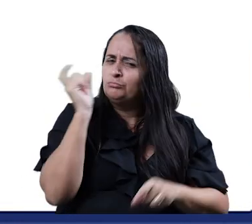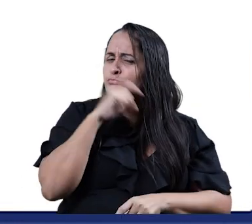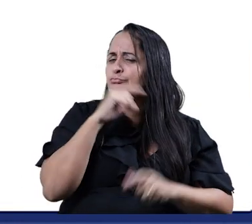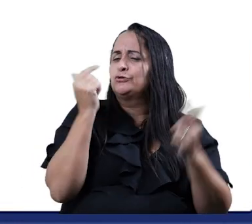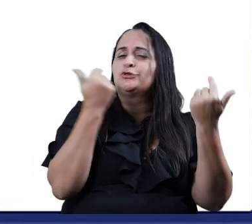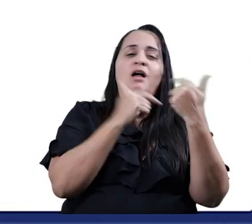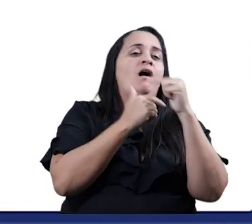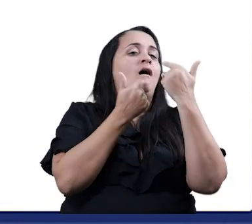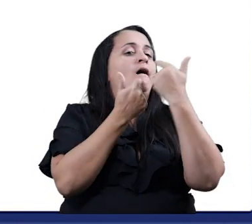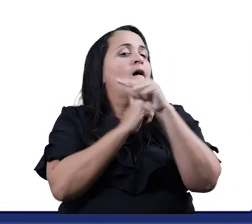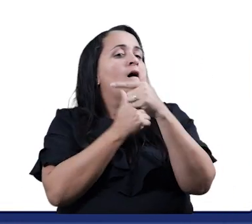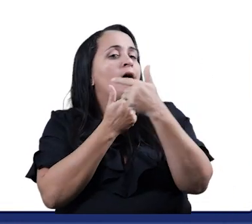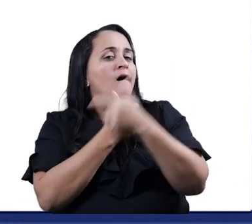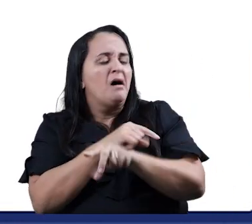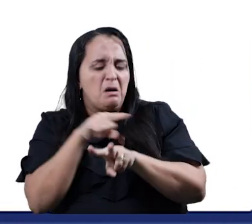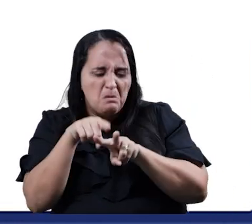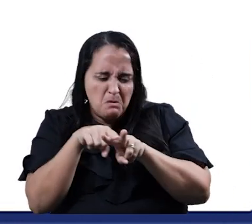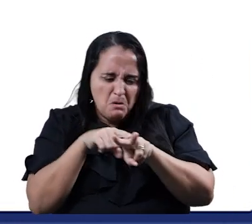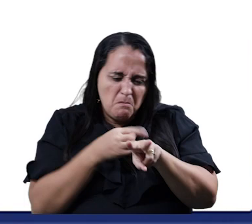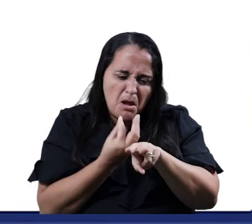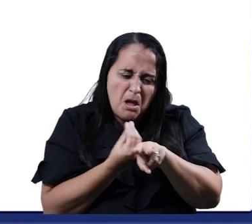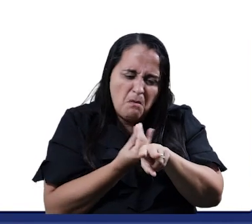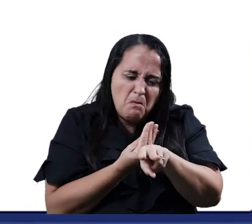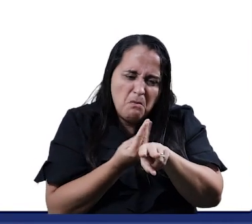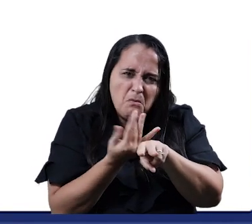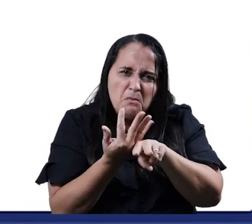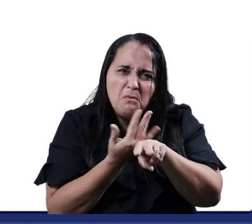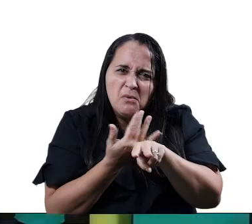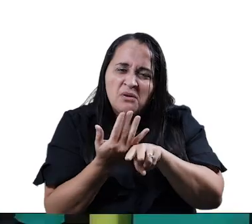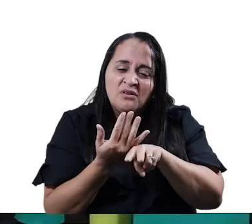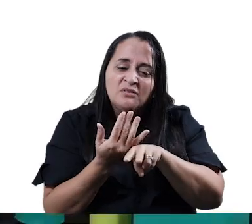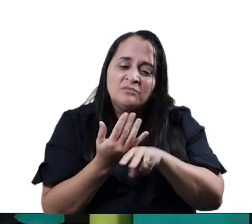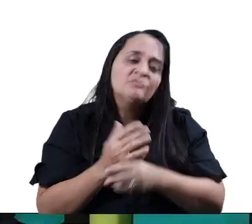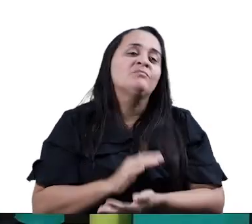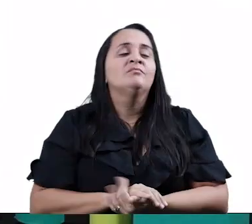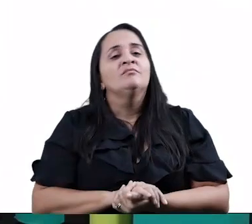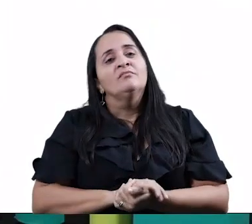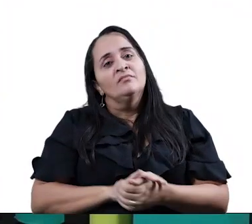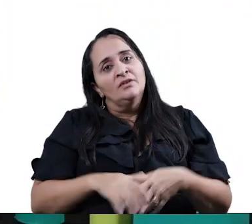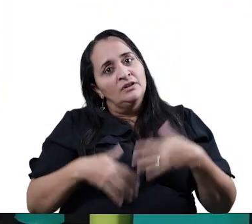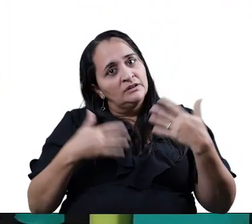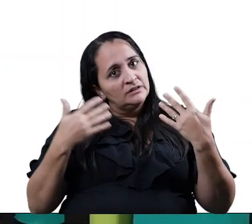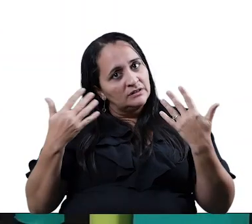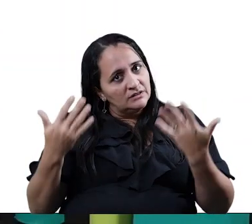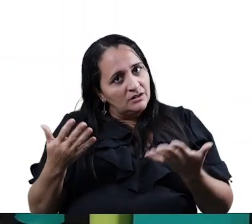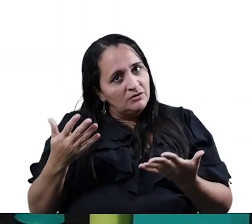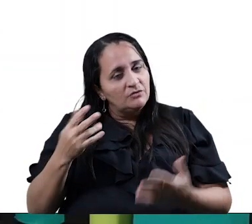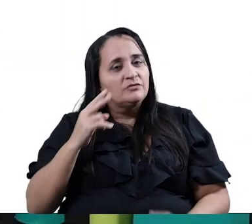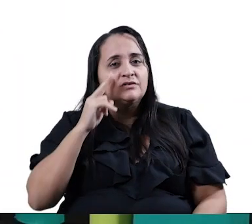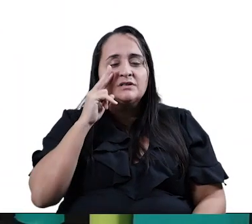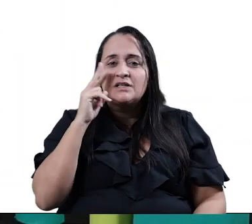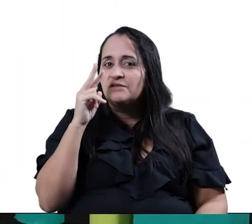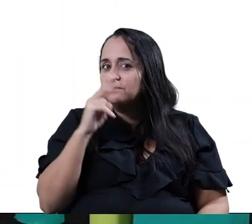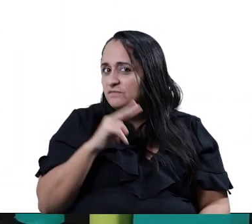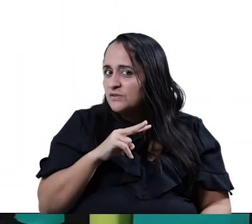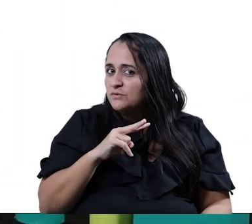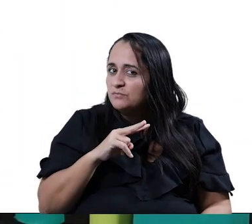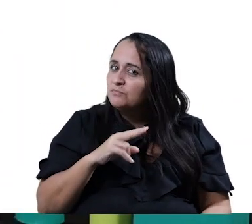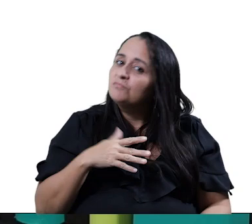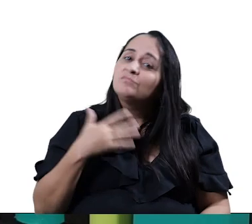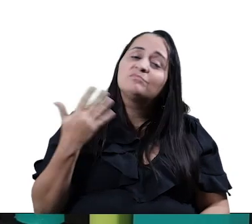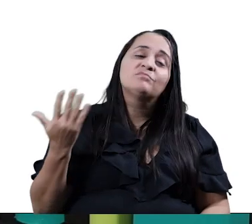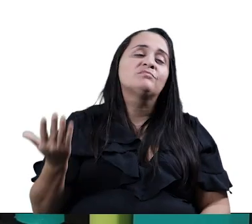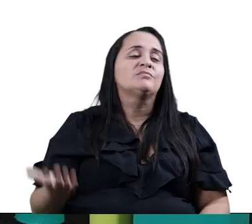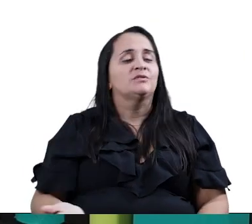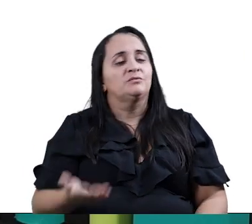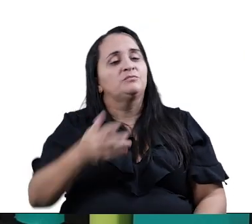ha, ro, ro, Ela tem é pé peludo Viram? Prestaram atenção? É